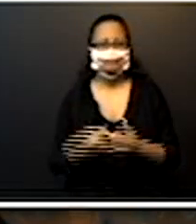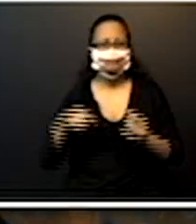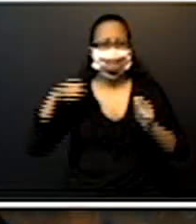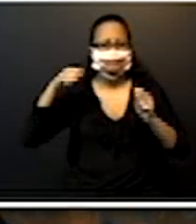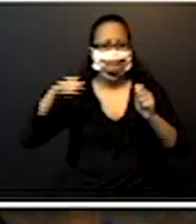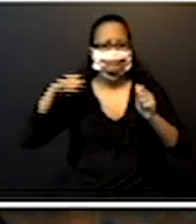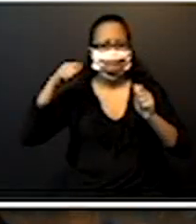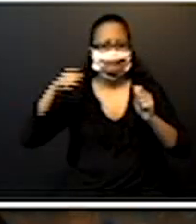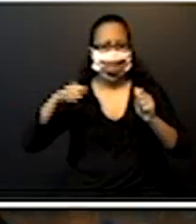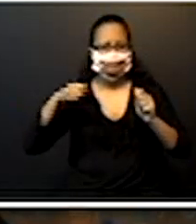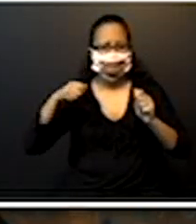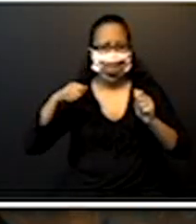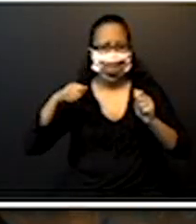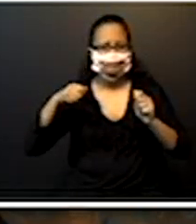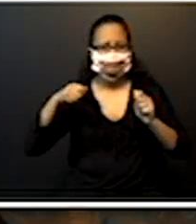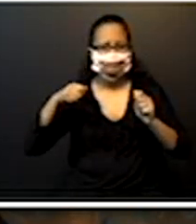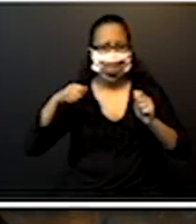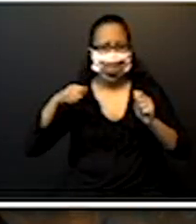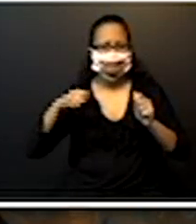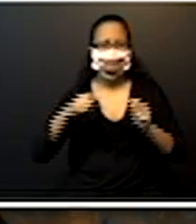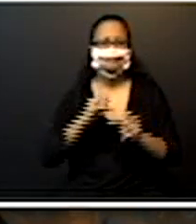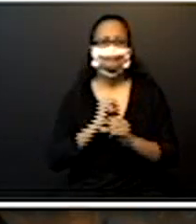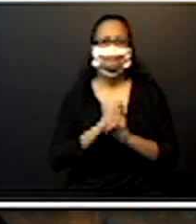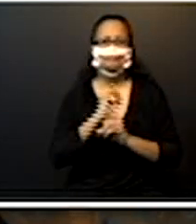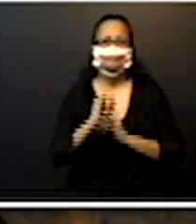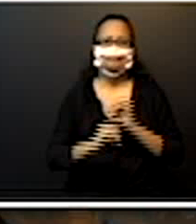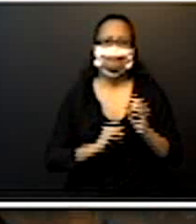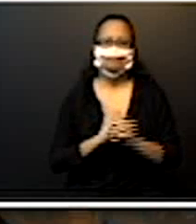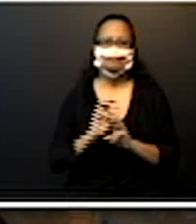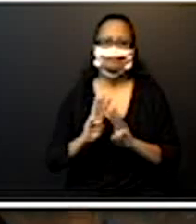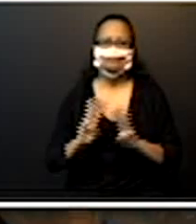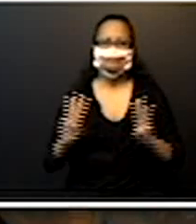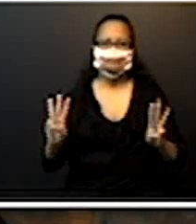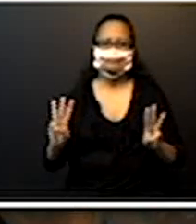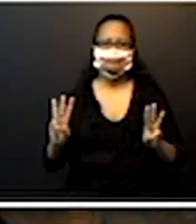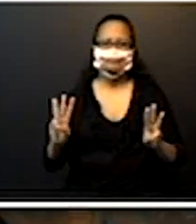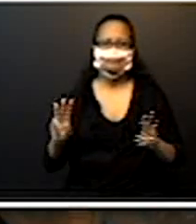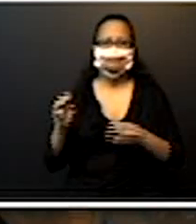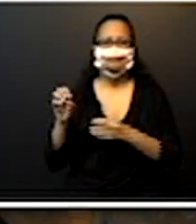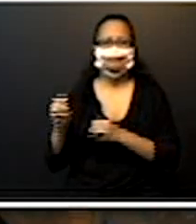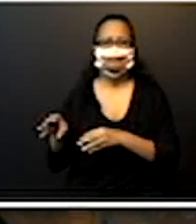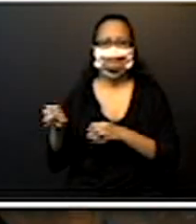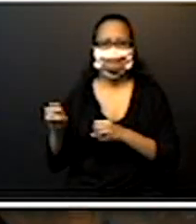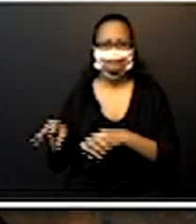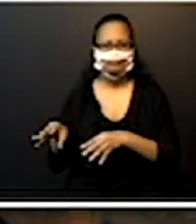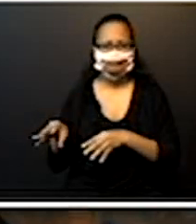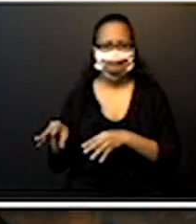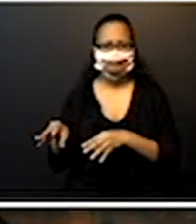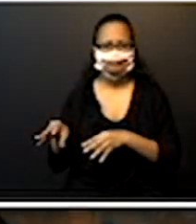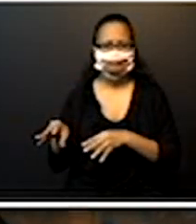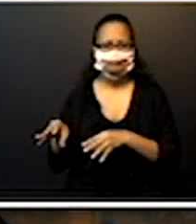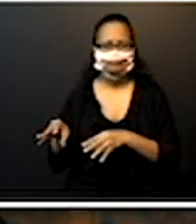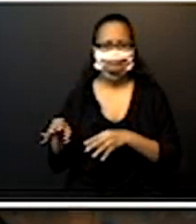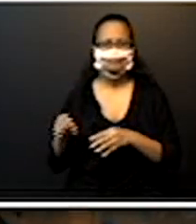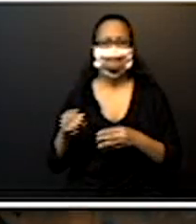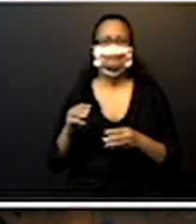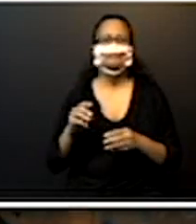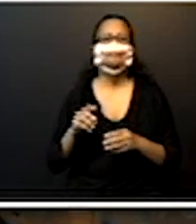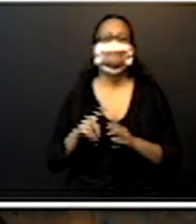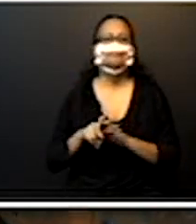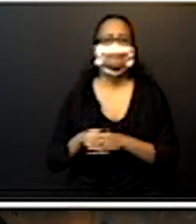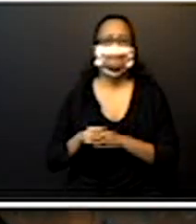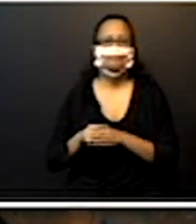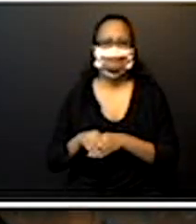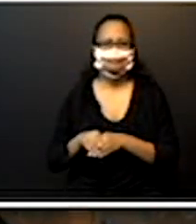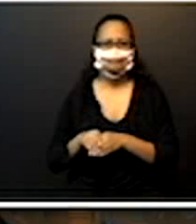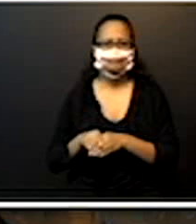site da educação, tá? Onde vocês já buscaram aquelas atividades propostas pelo Ceforp. Então, ela